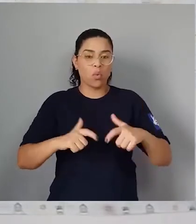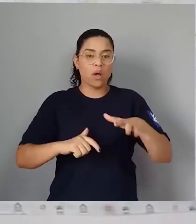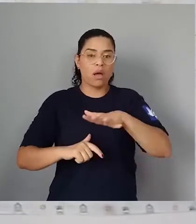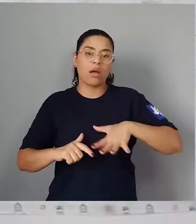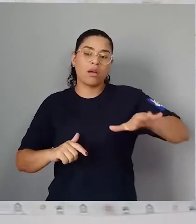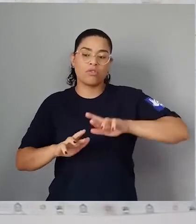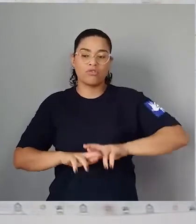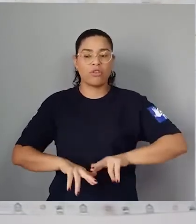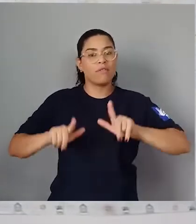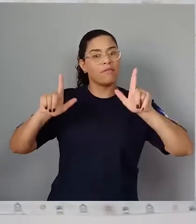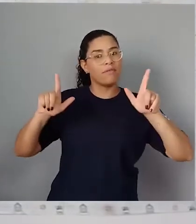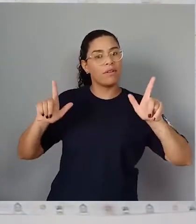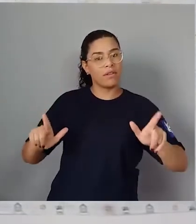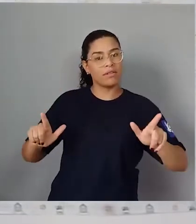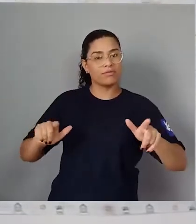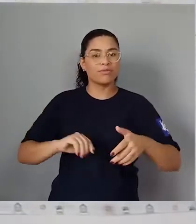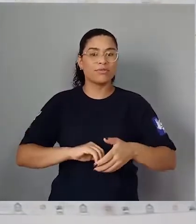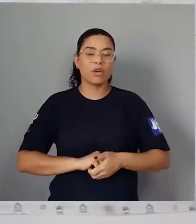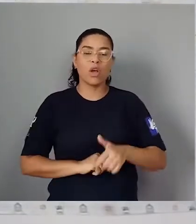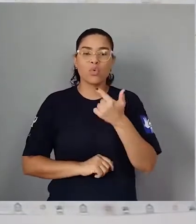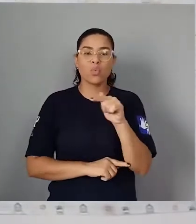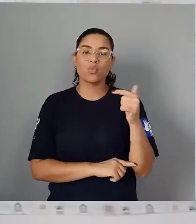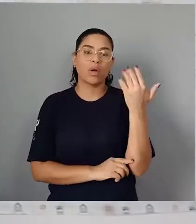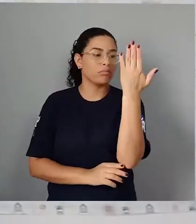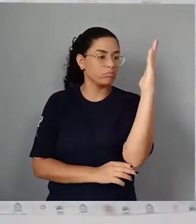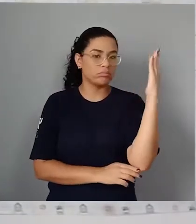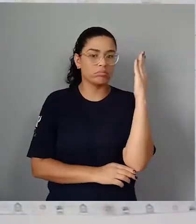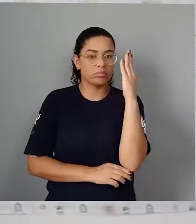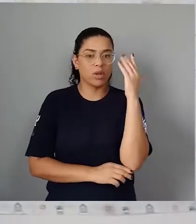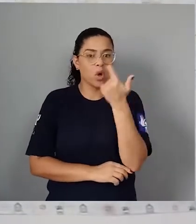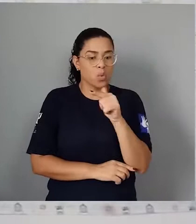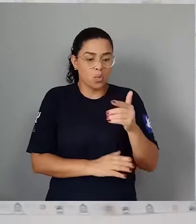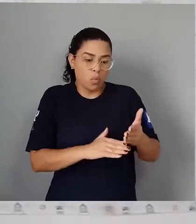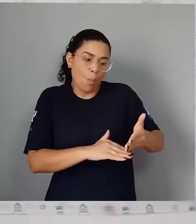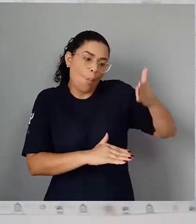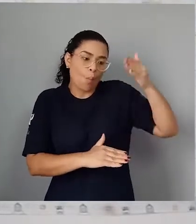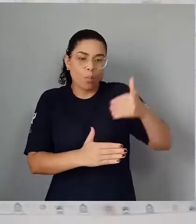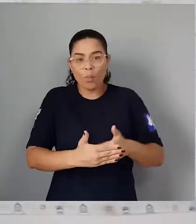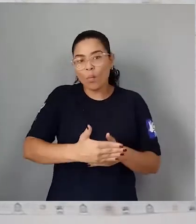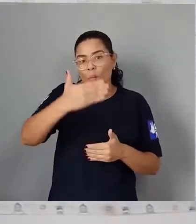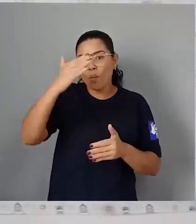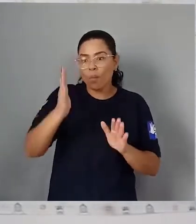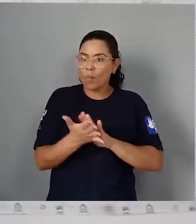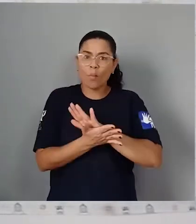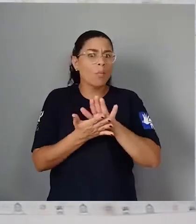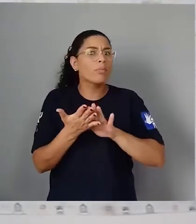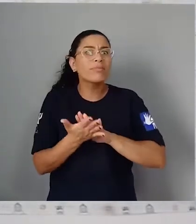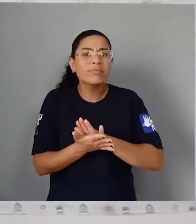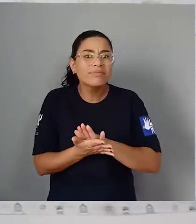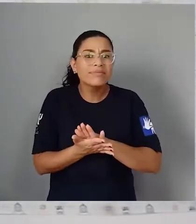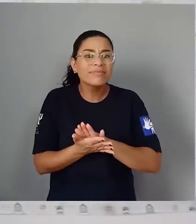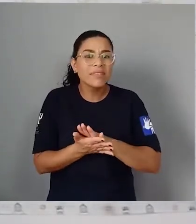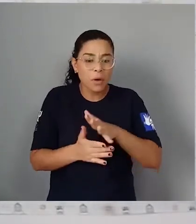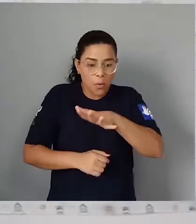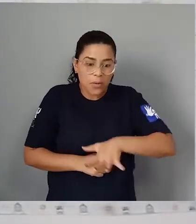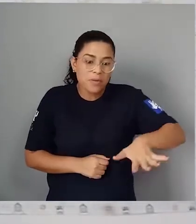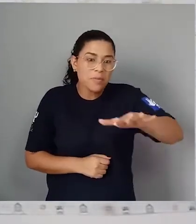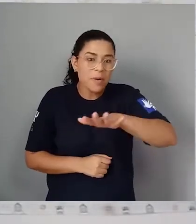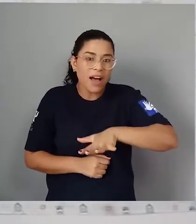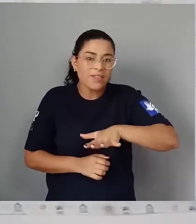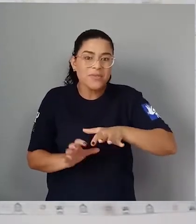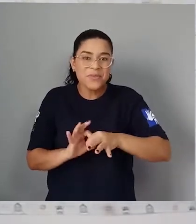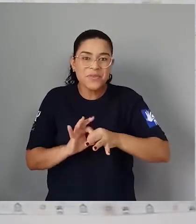espelhos Não tem paredes E não tem barra O espaço é aberto E as